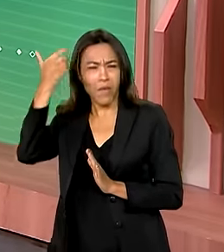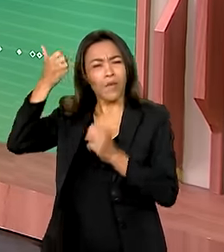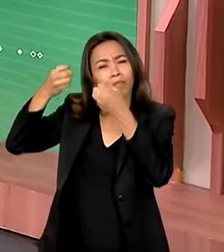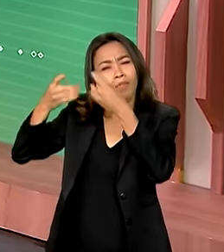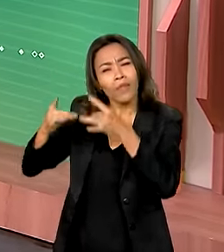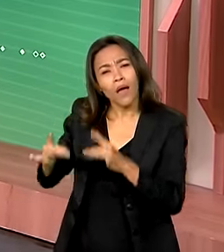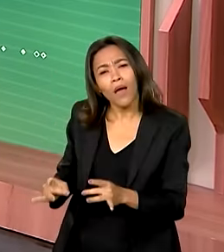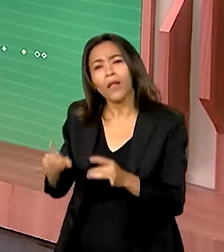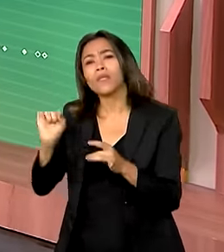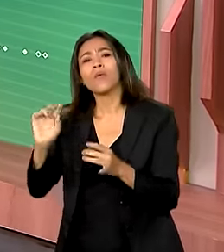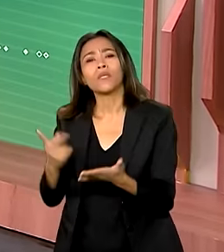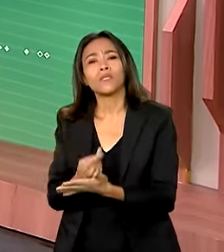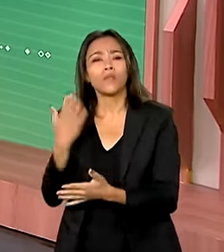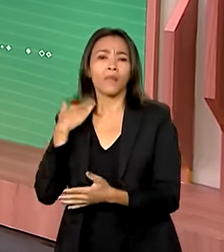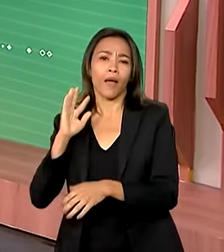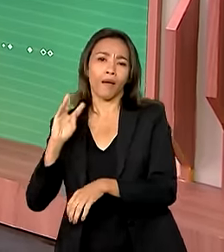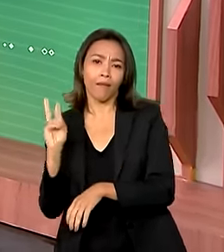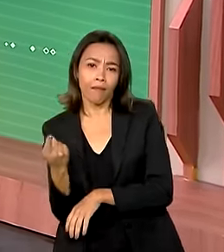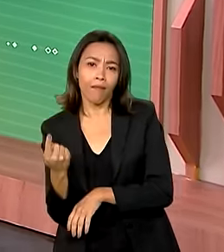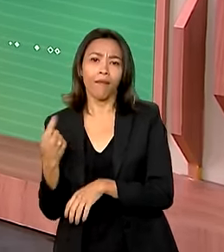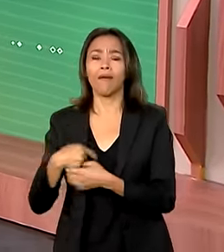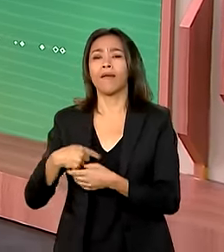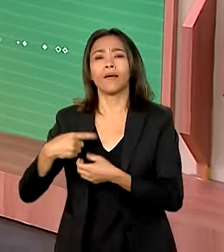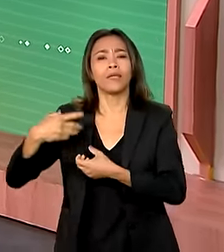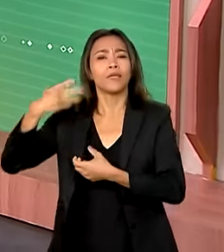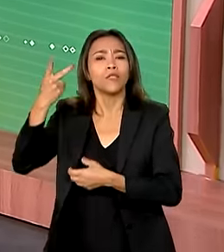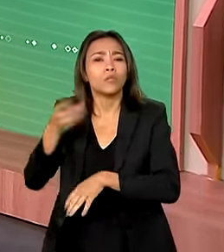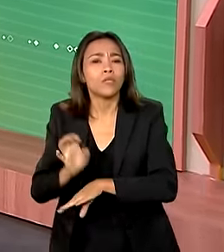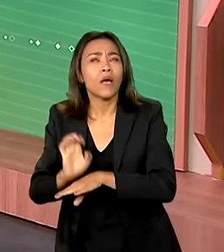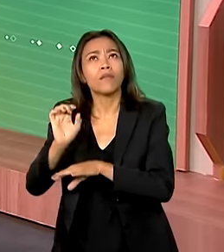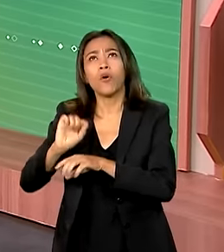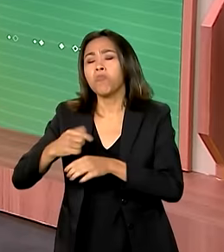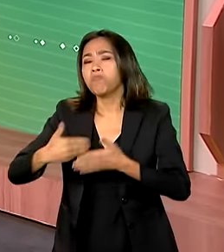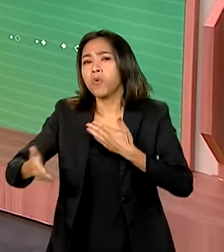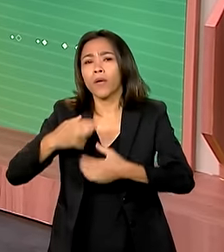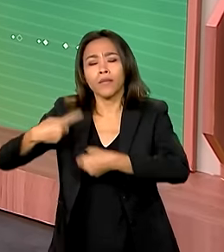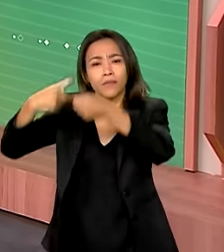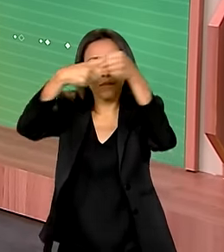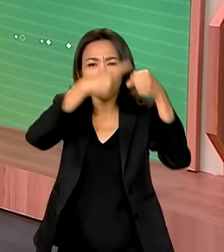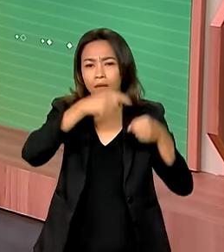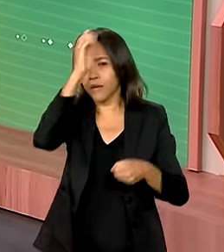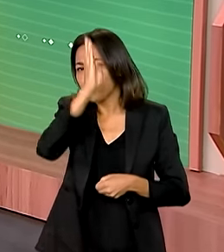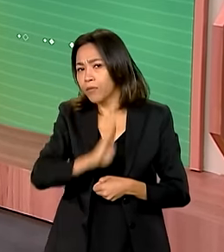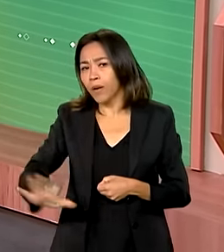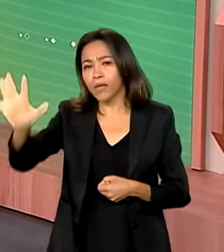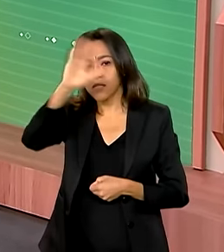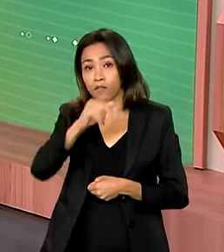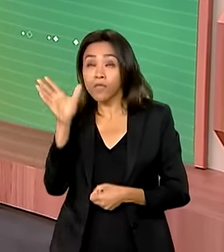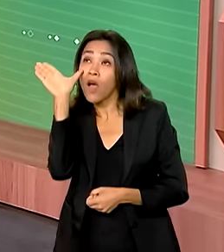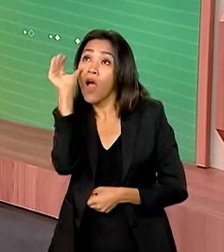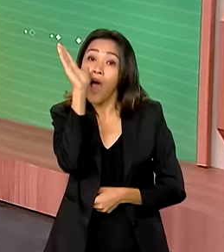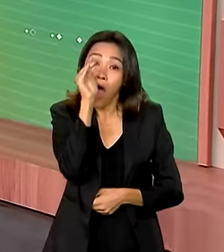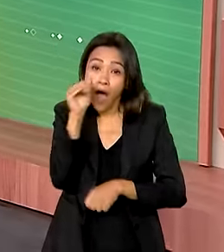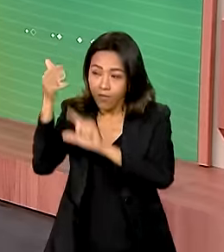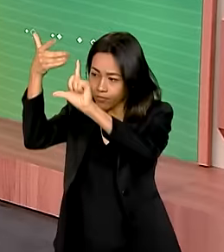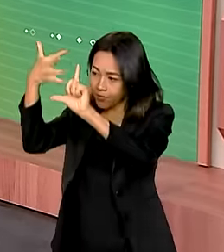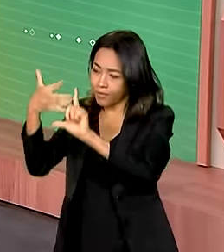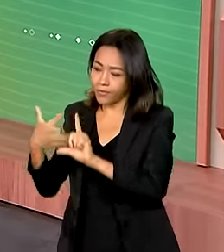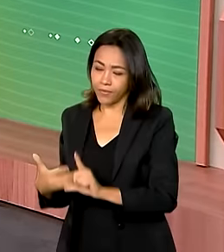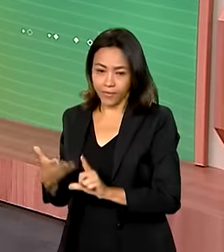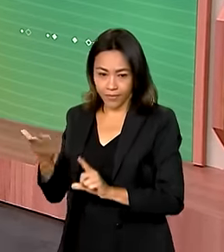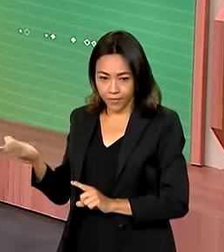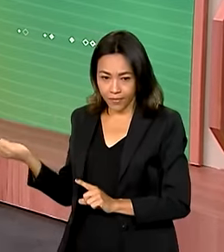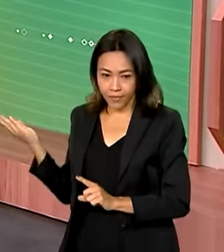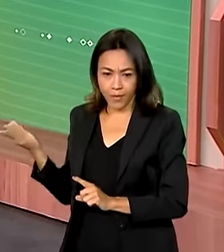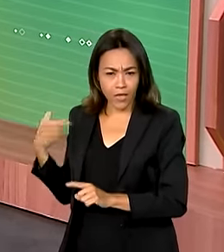Horizonte, em Minas Gerais ou em qualquer outro estado ou município brasileiro, navegando na plataforma Comunica.br.